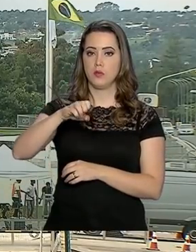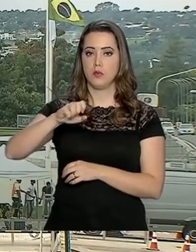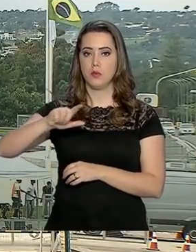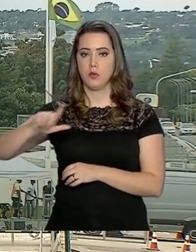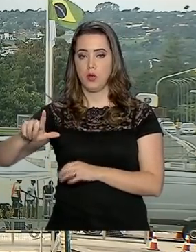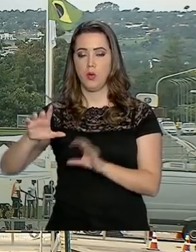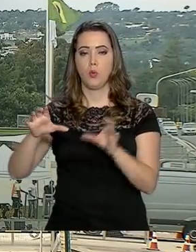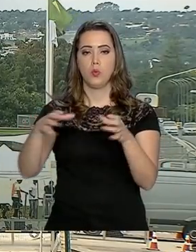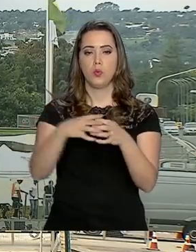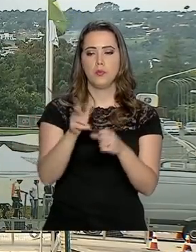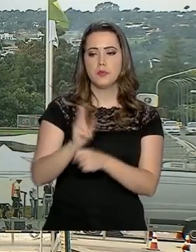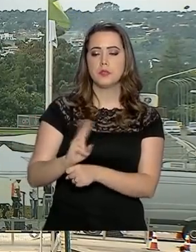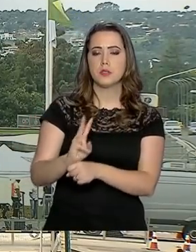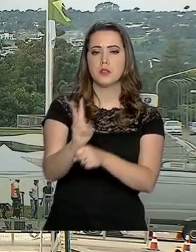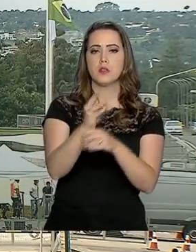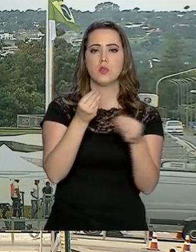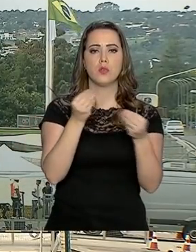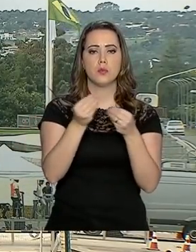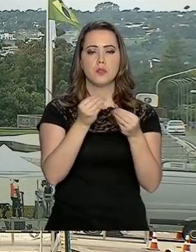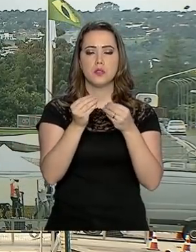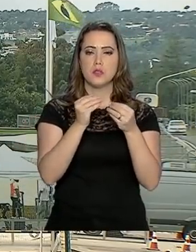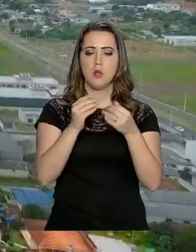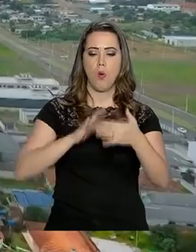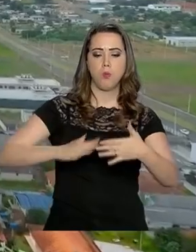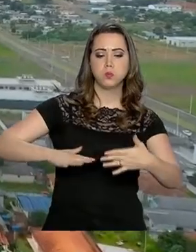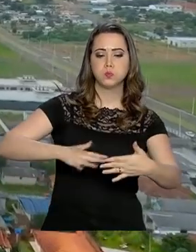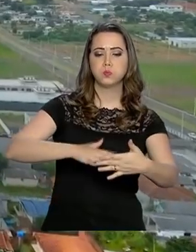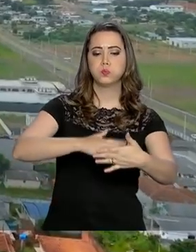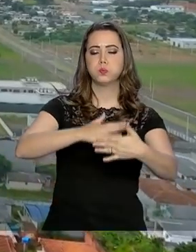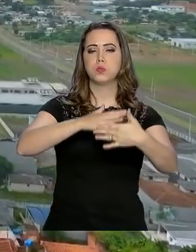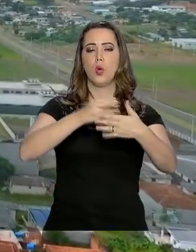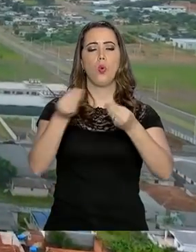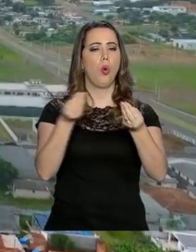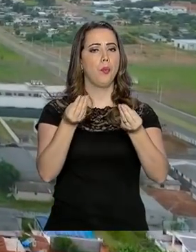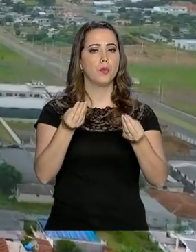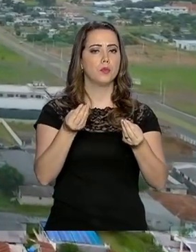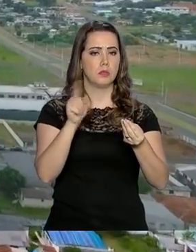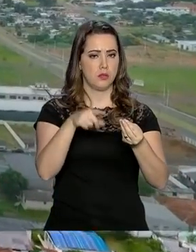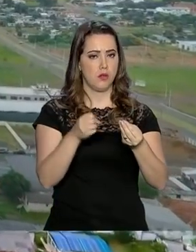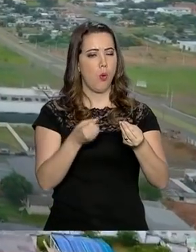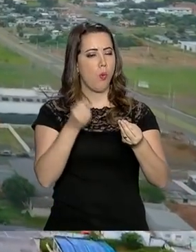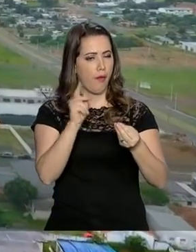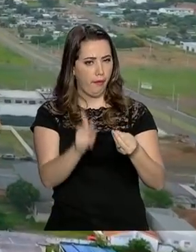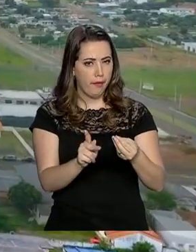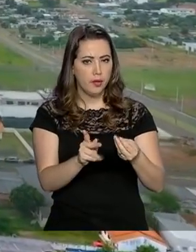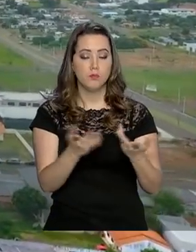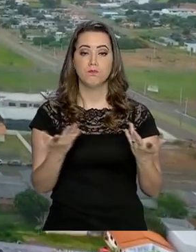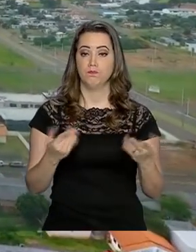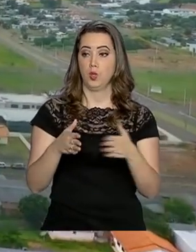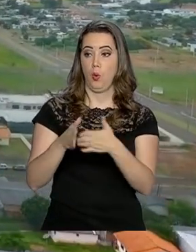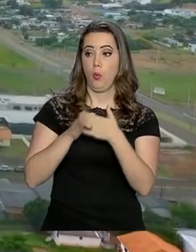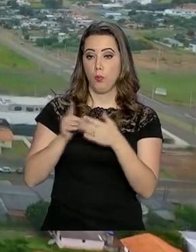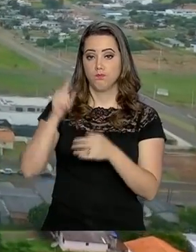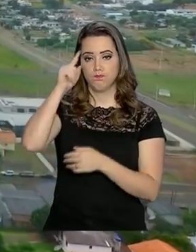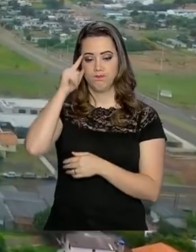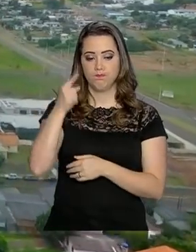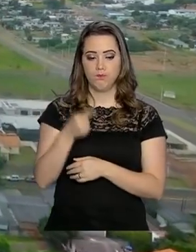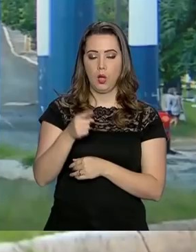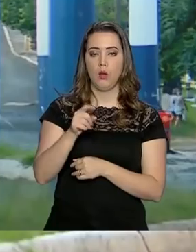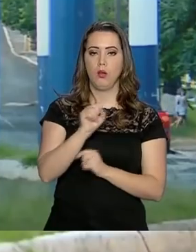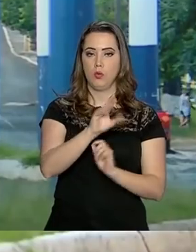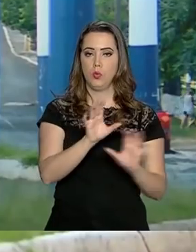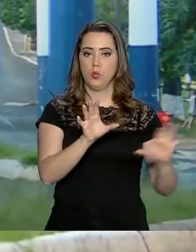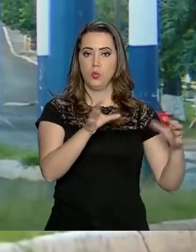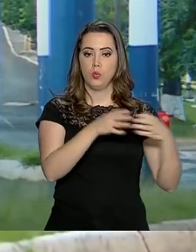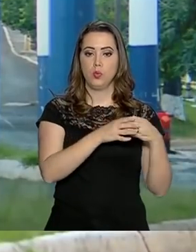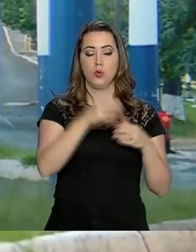verificar a segurança das barragens. Com o pedido feito, os técnicos da Agência Nacional de Energia Elétrica, ANEEL,